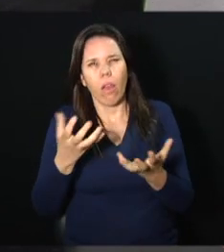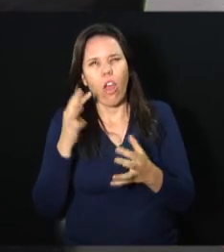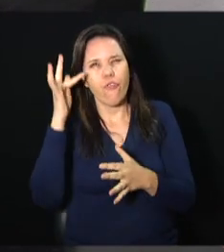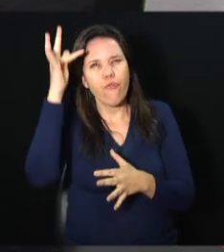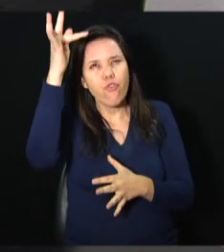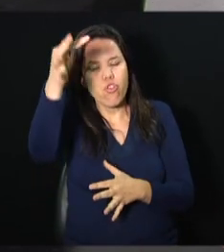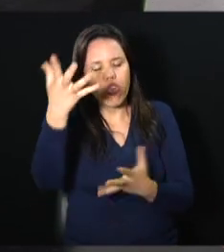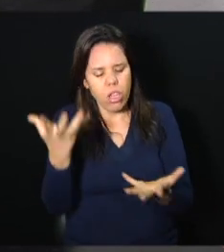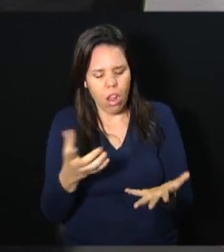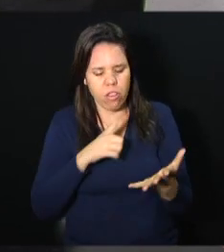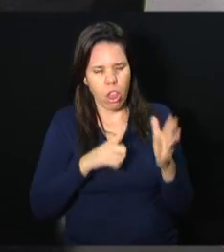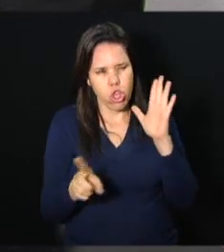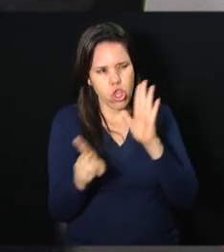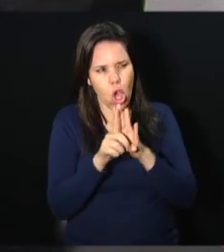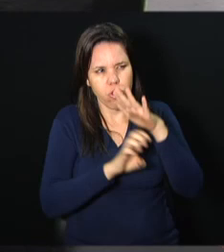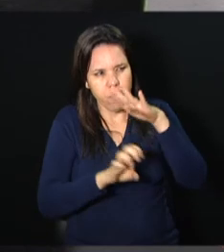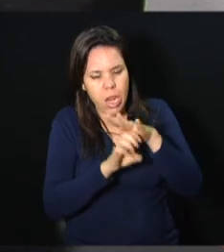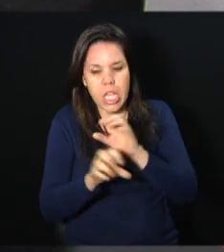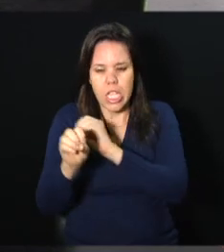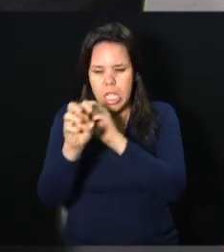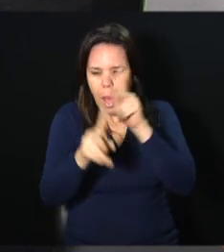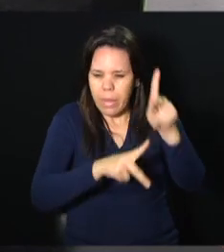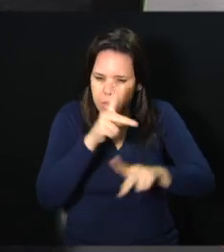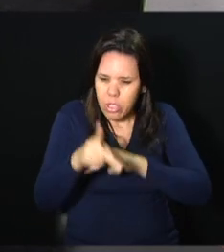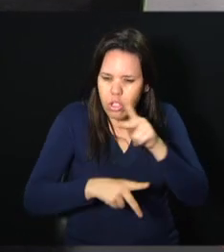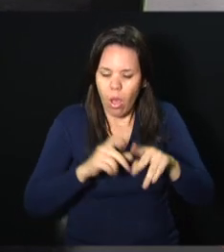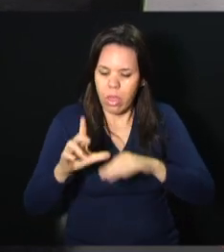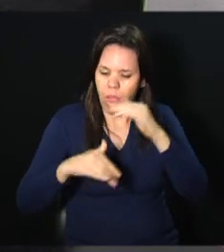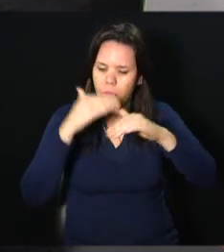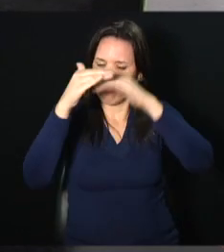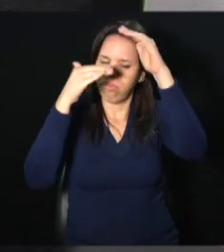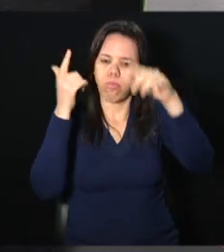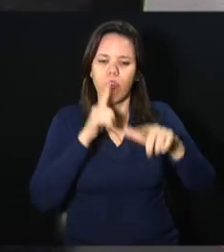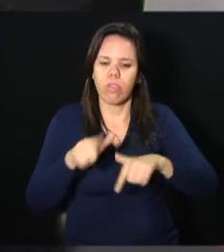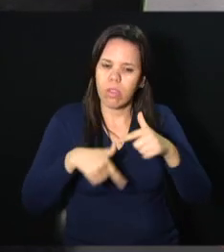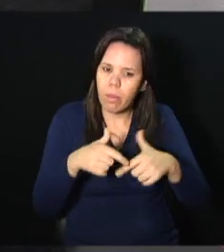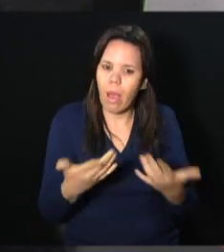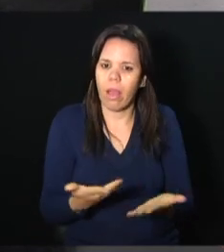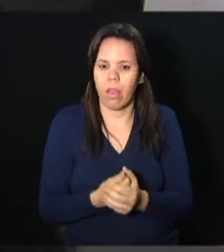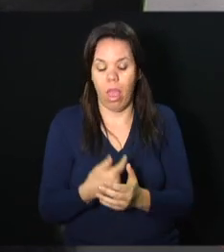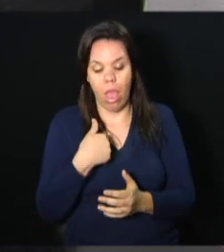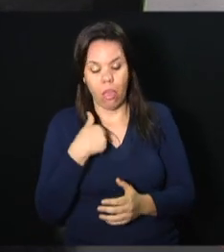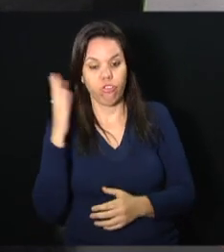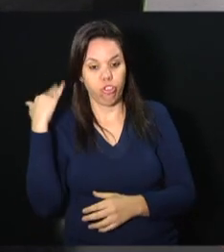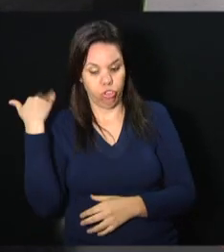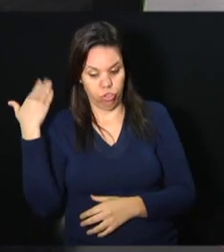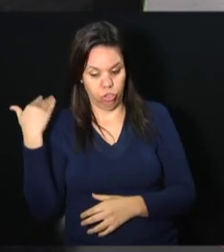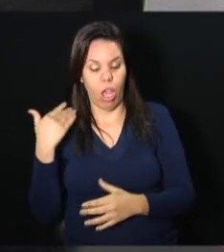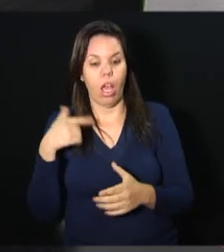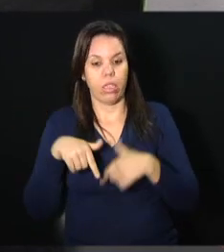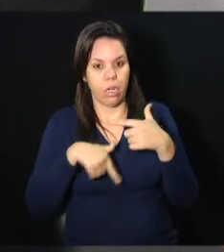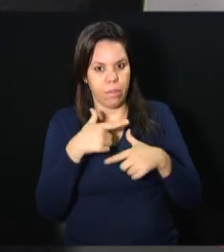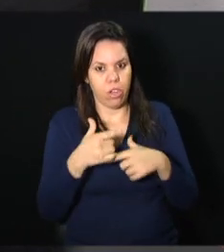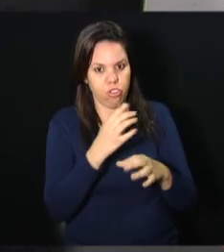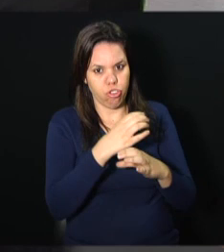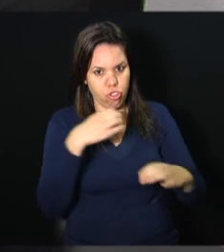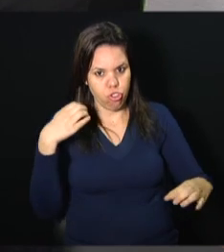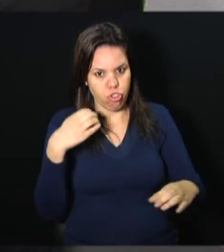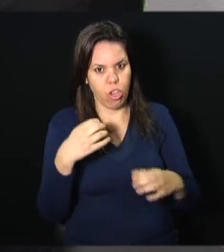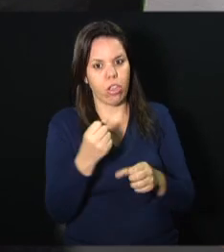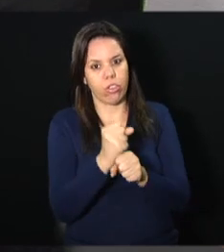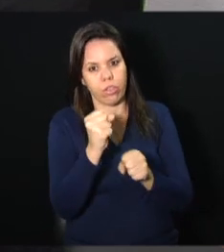para ensinar as pessoas a pescar e gerar emprego. Eu fui engenheiro do Departamento de Estradas de Rodagem até